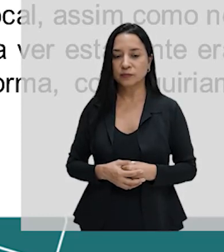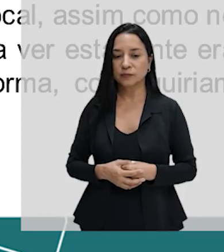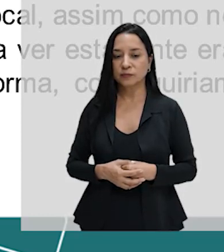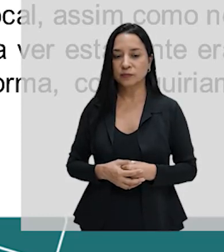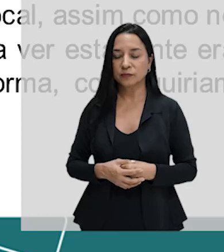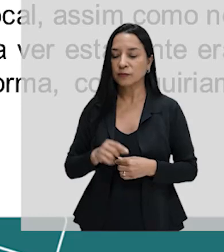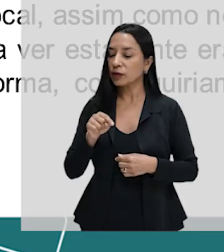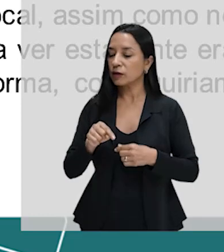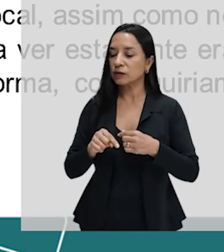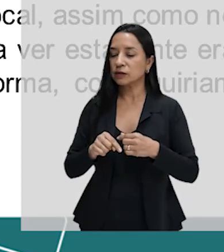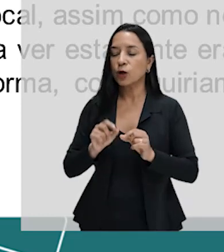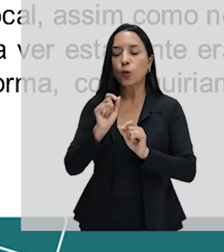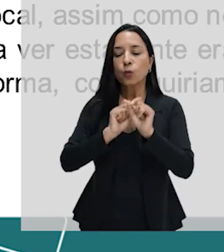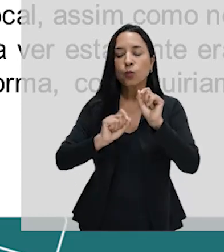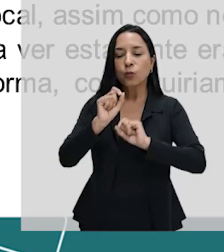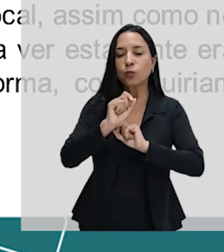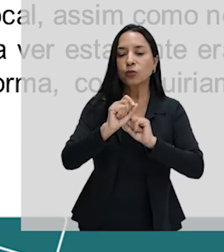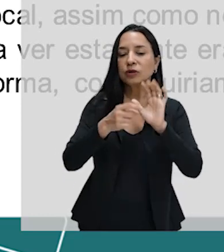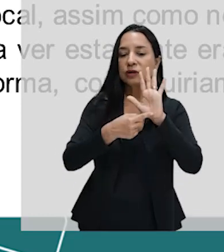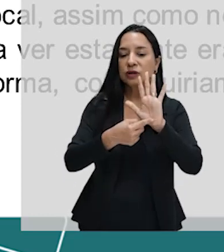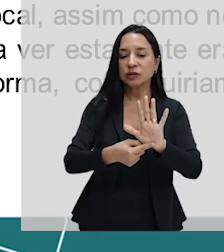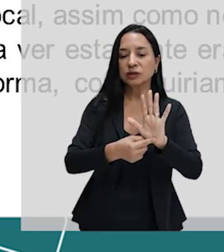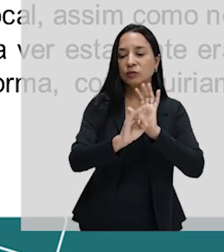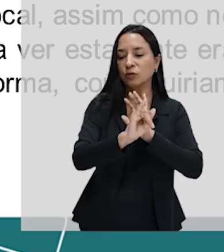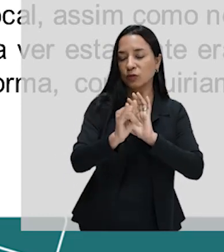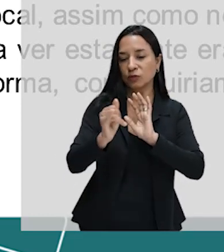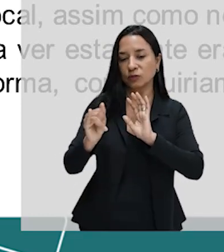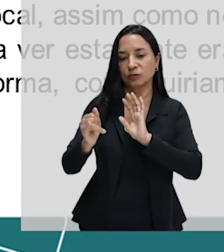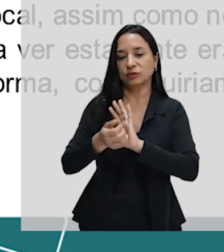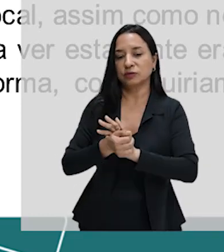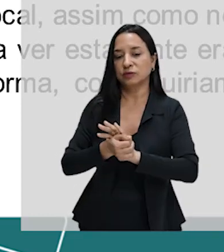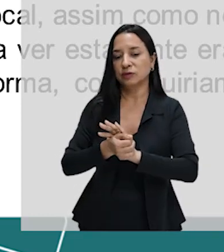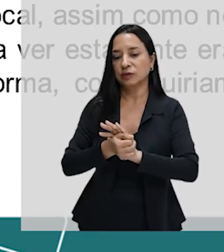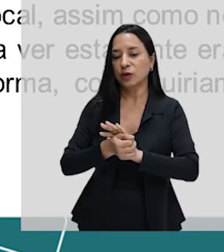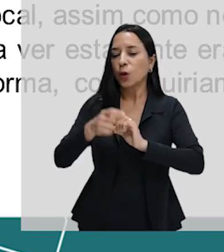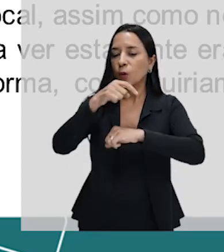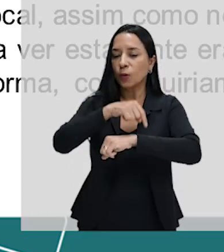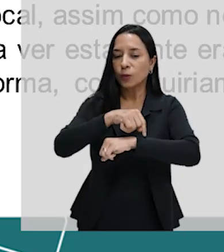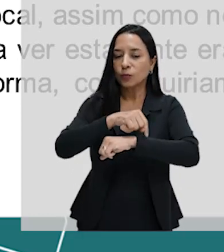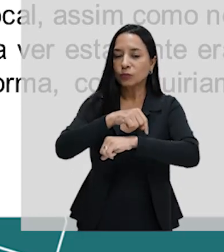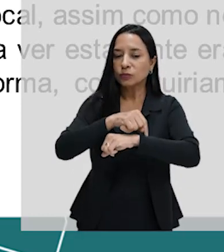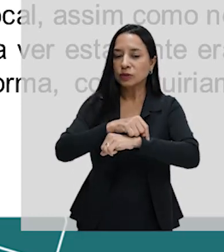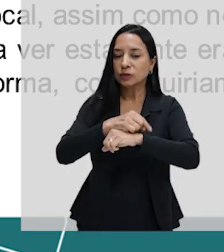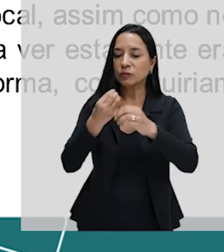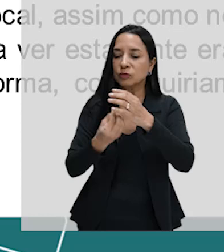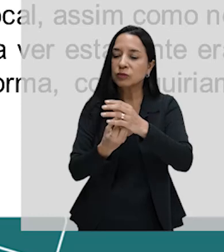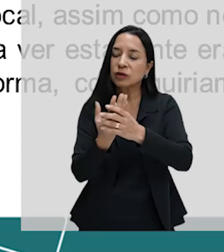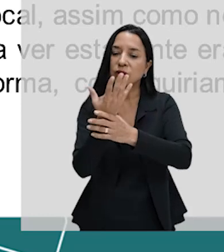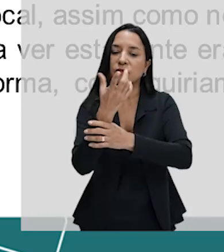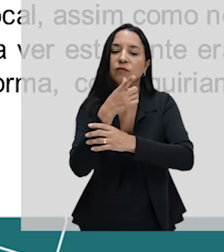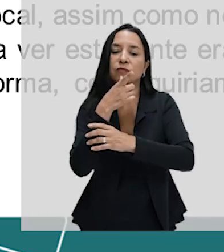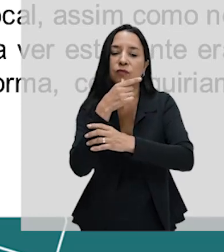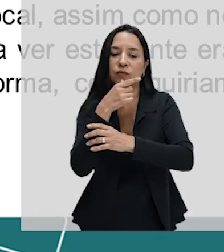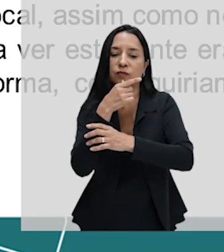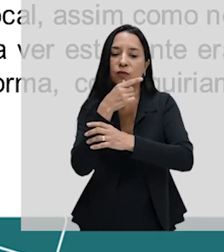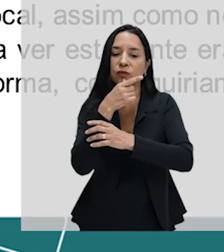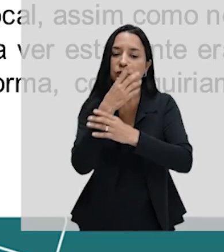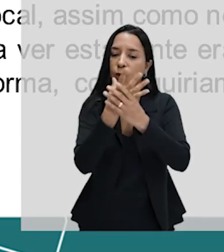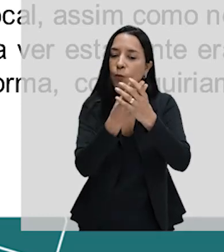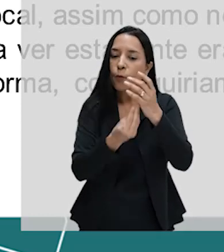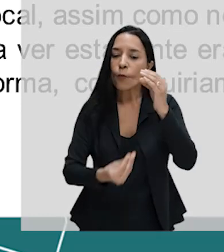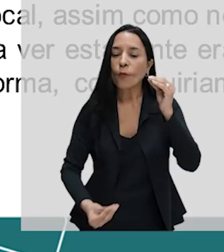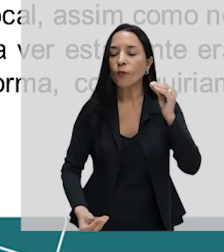fornecia água para a localidade secou. A dada altura, uma certa altura da história, essa fonte